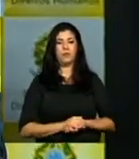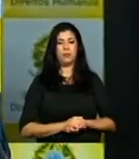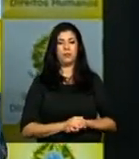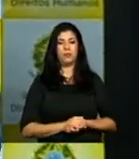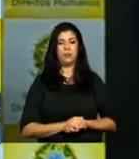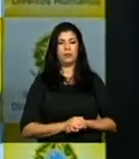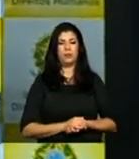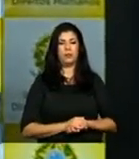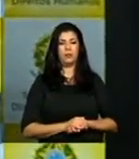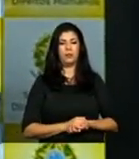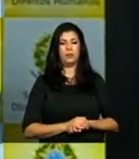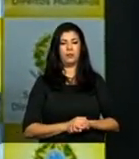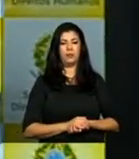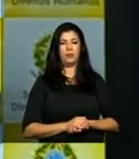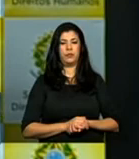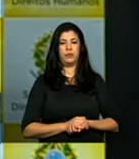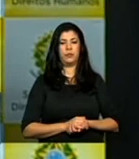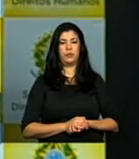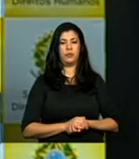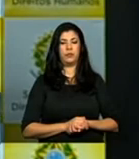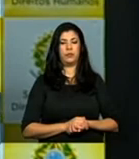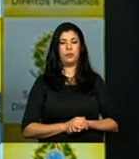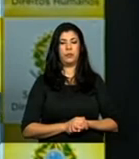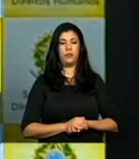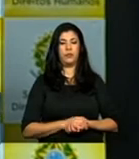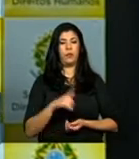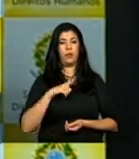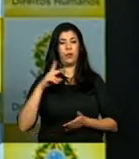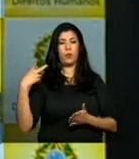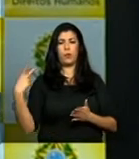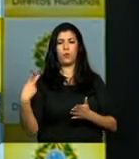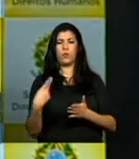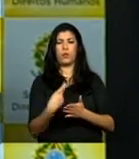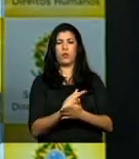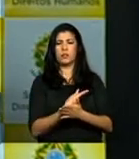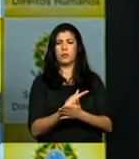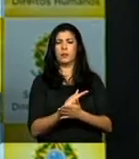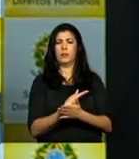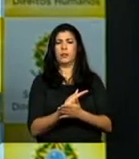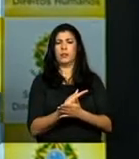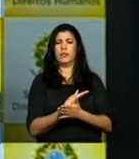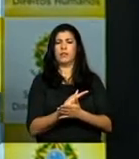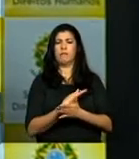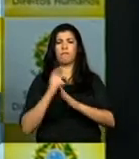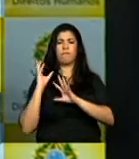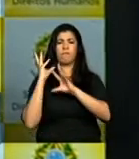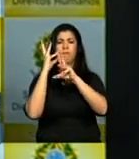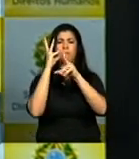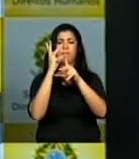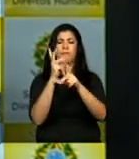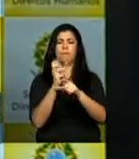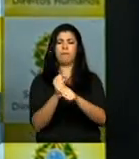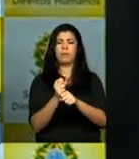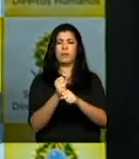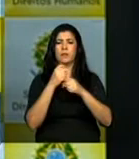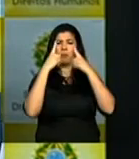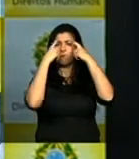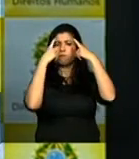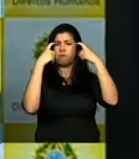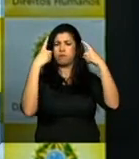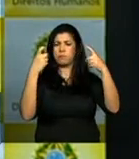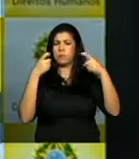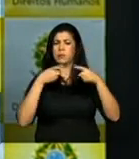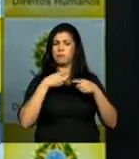Quando um período caracterizado por violações sistemáticas dos direitos humanos termina, as